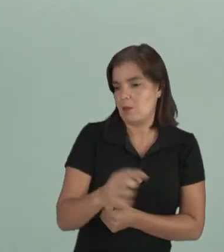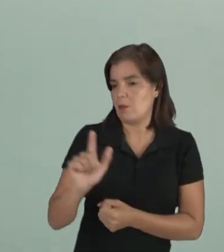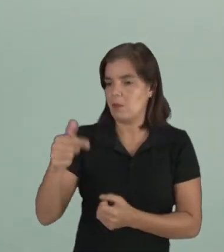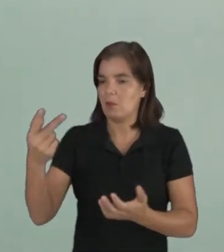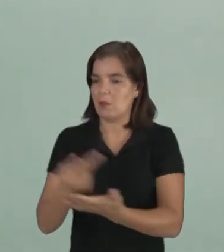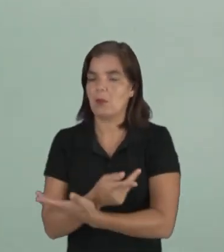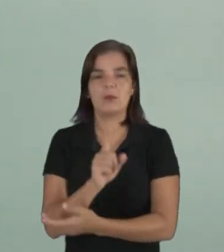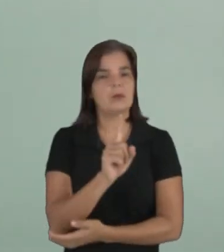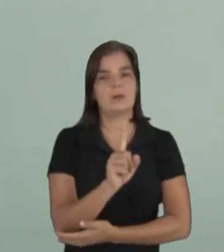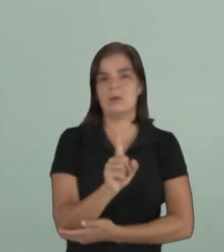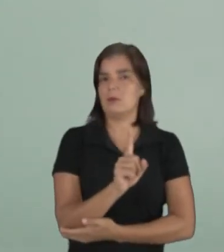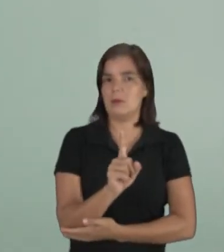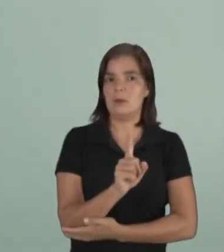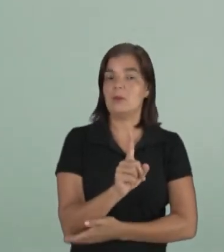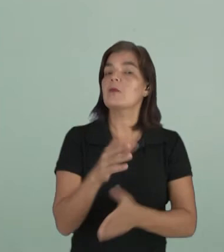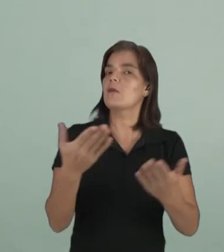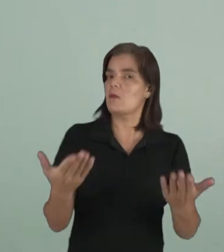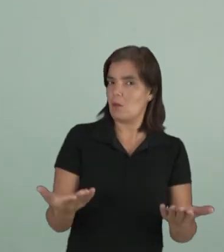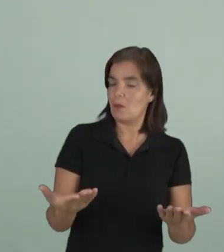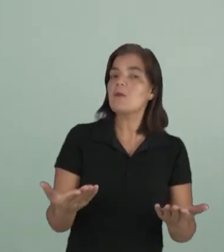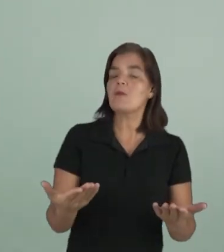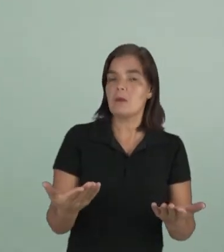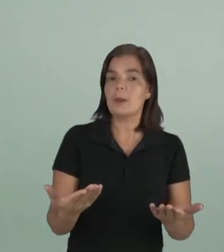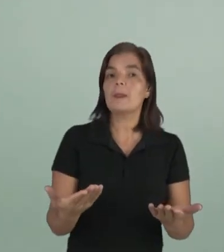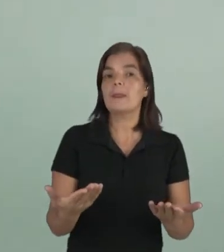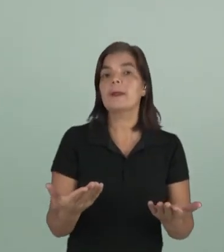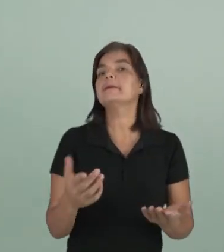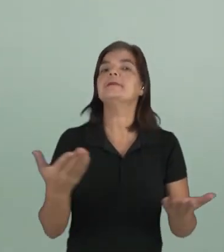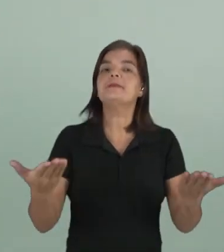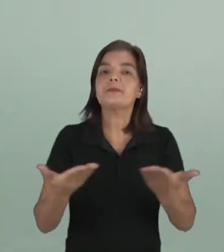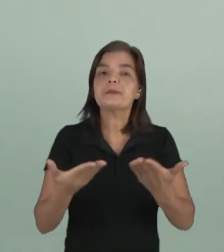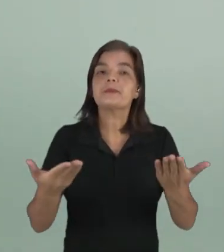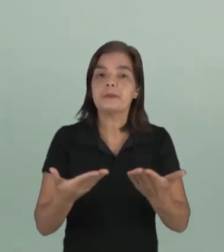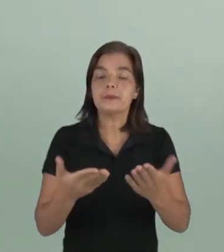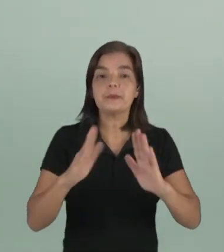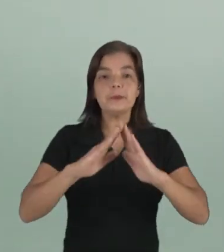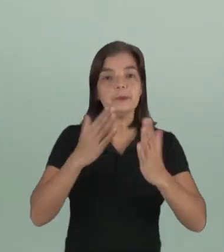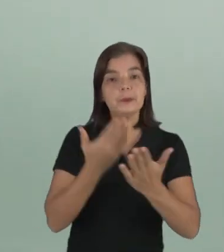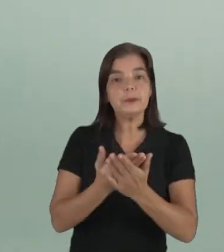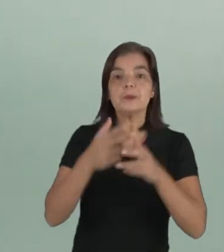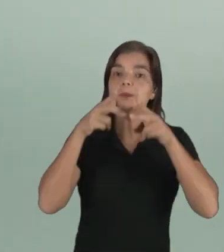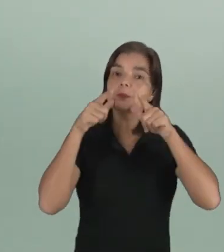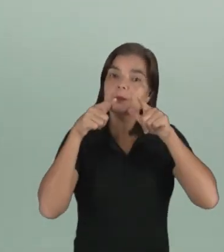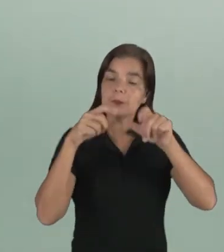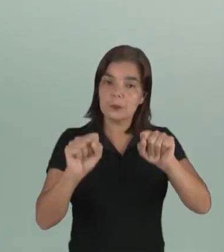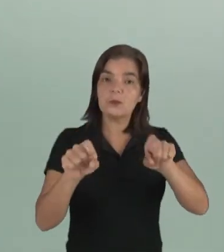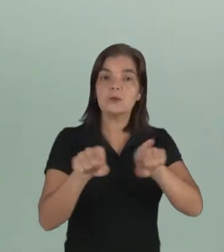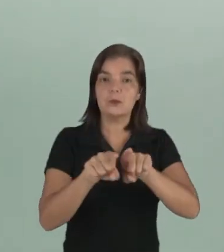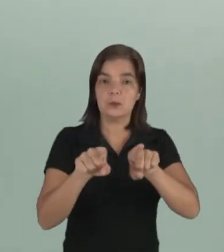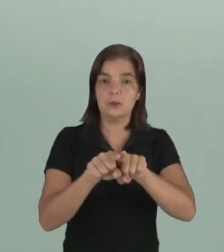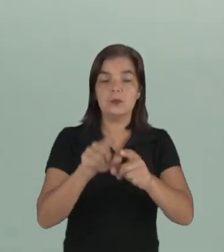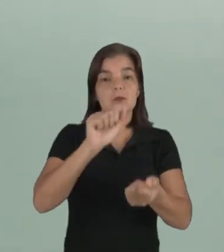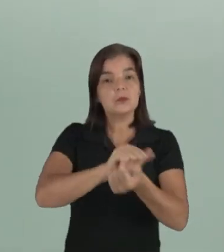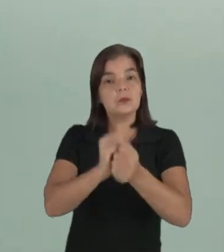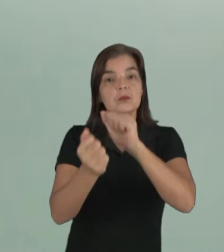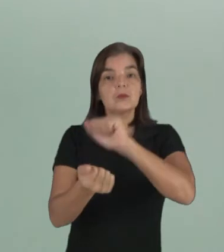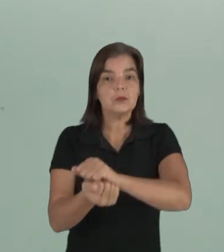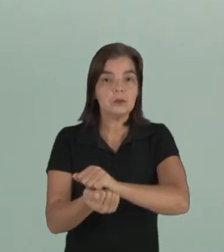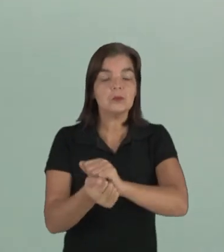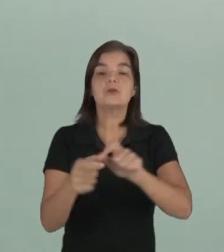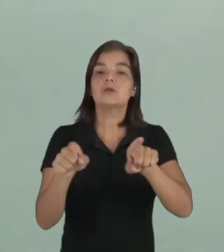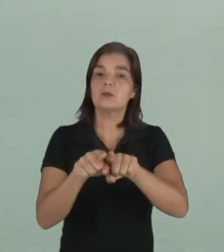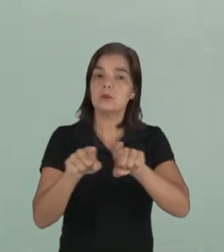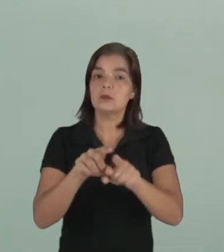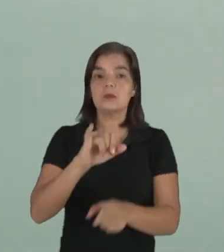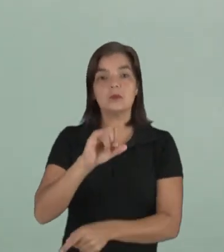e a outra é errada. Há o que se chama hoje, no estudo da linguagem, de adequação e